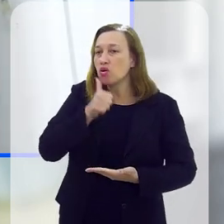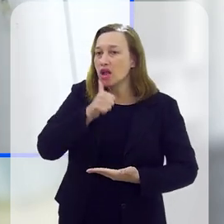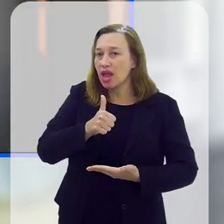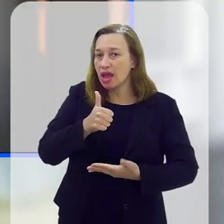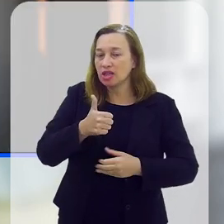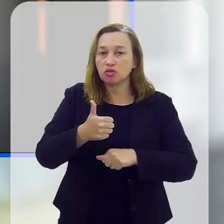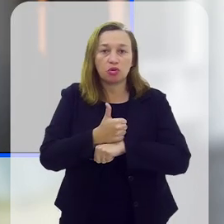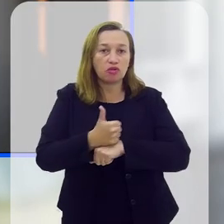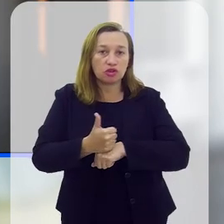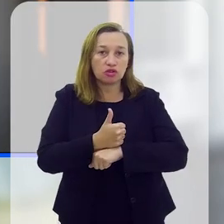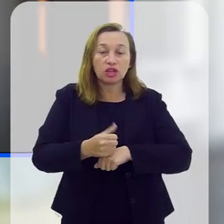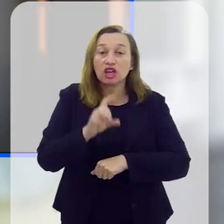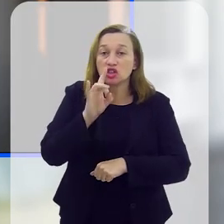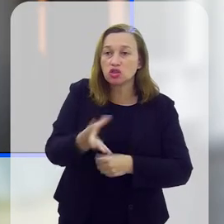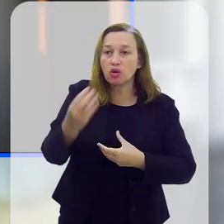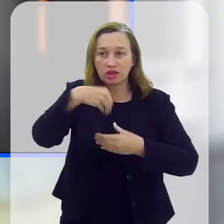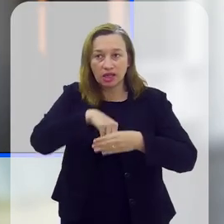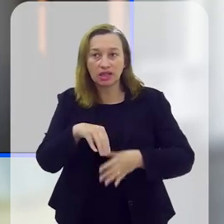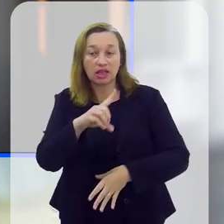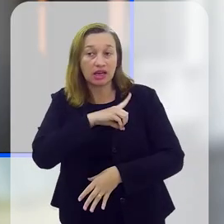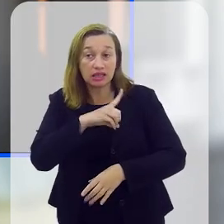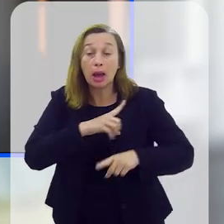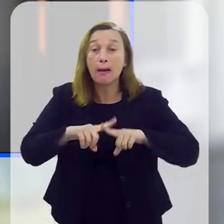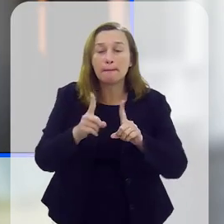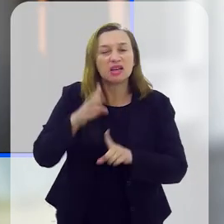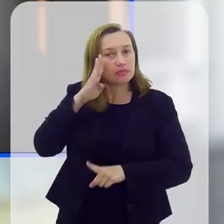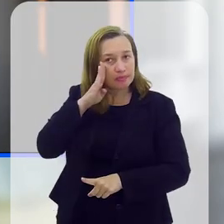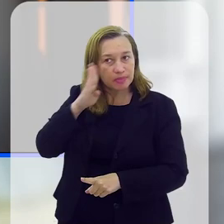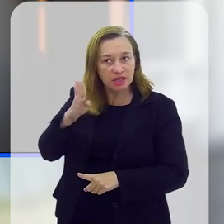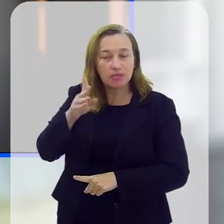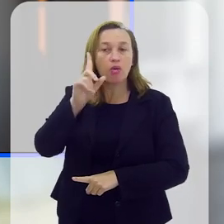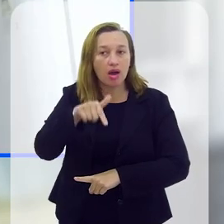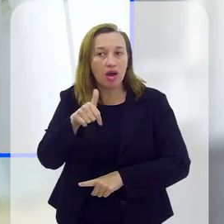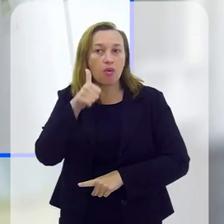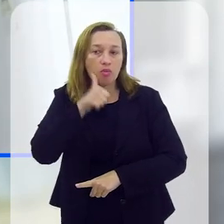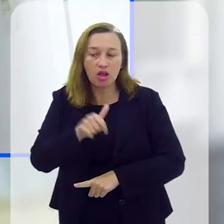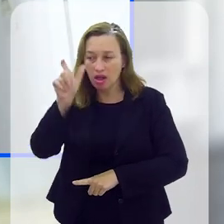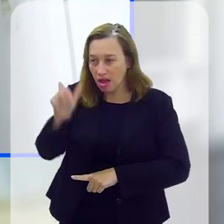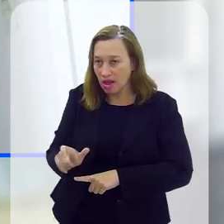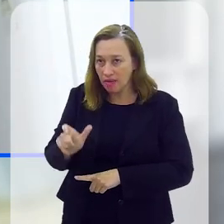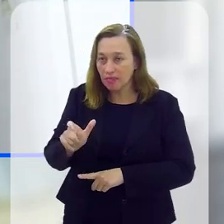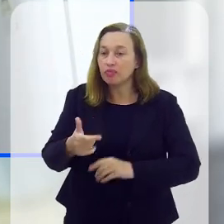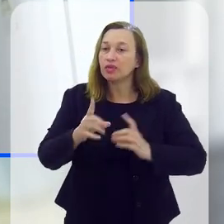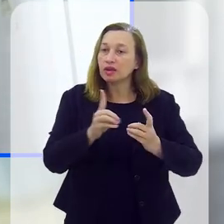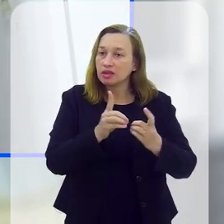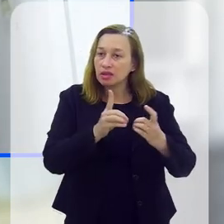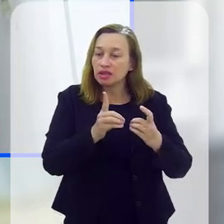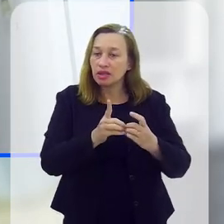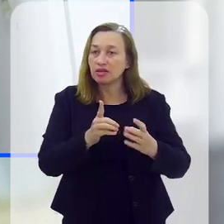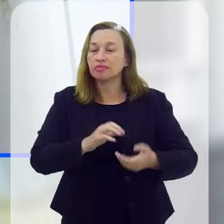só por parte de mulheres, mas preferencialmente deve ser uma mulher que deve atender essa vítima.